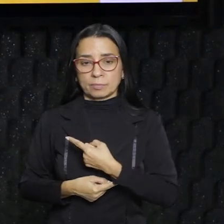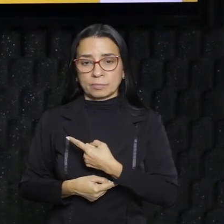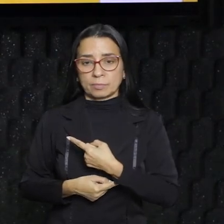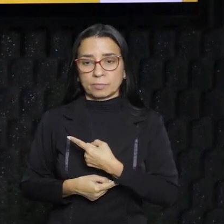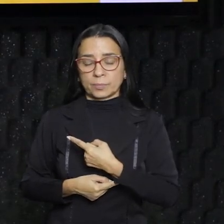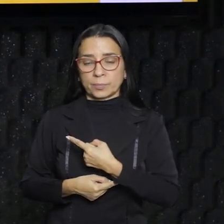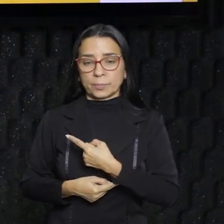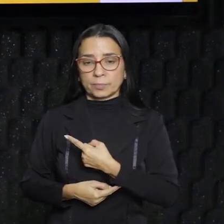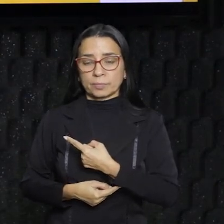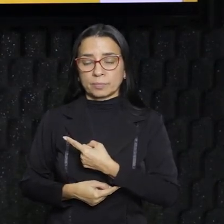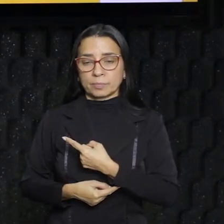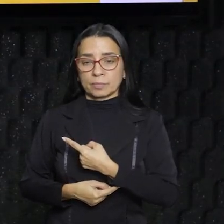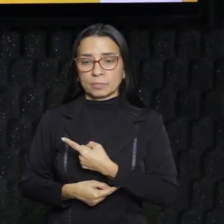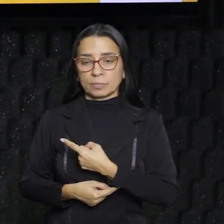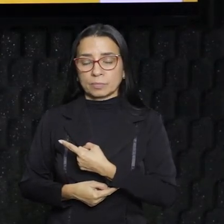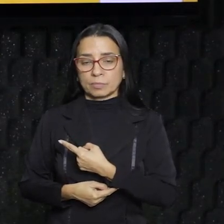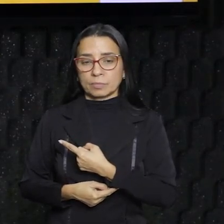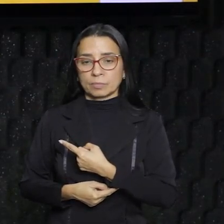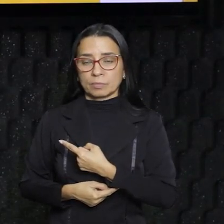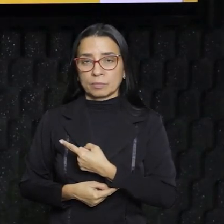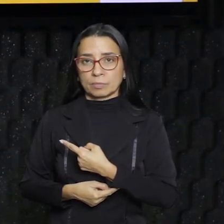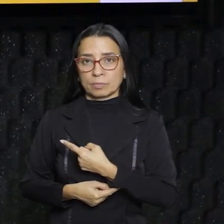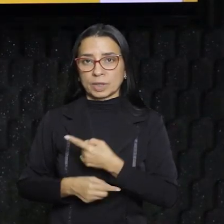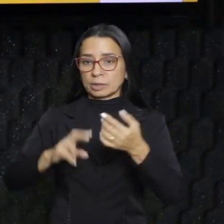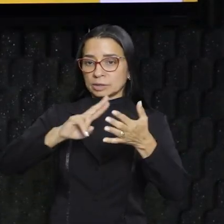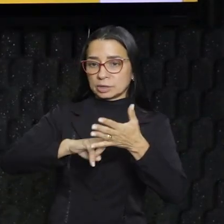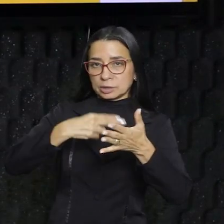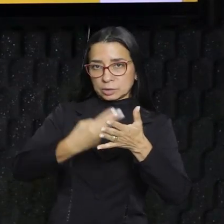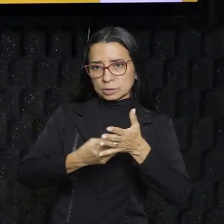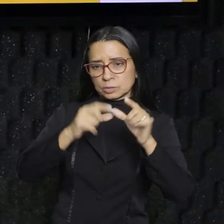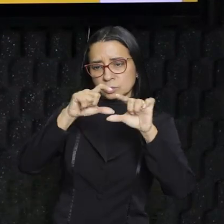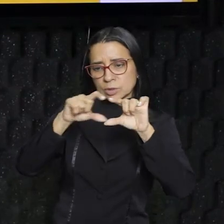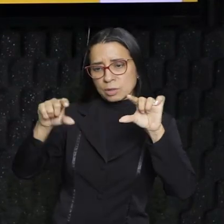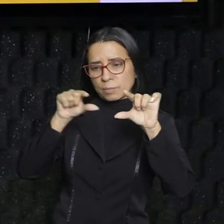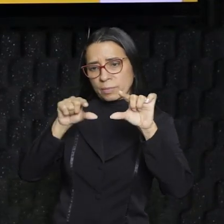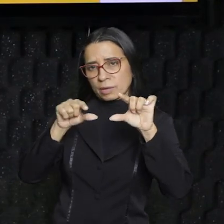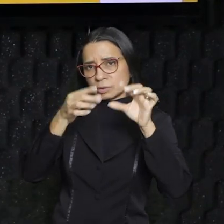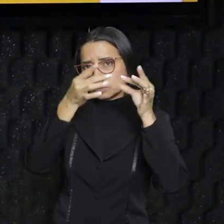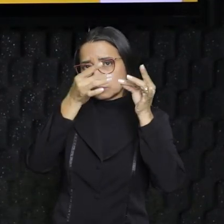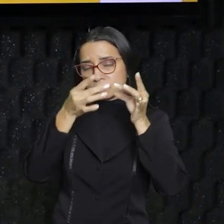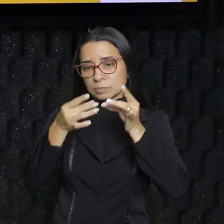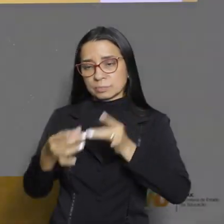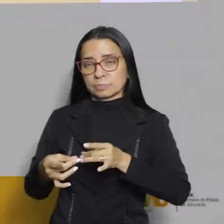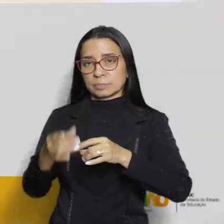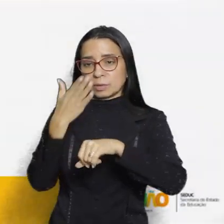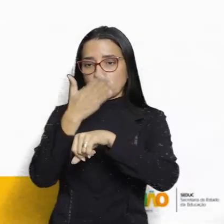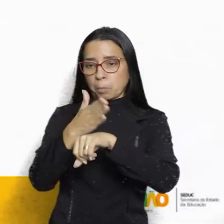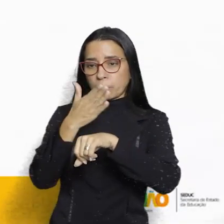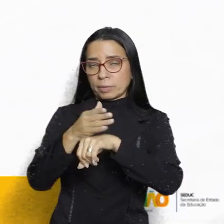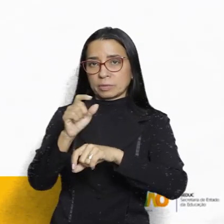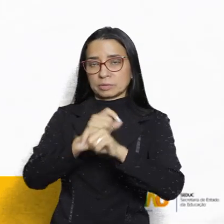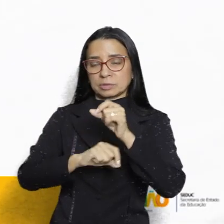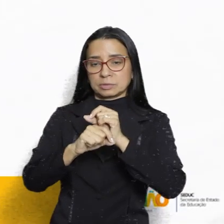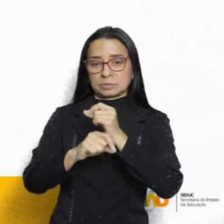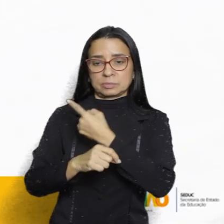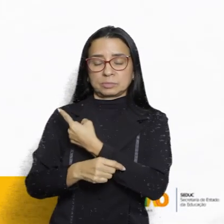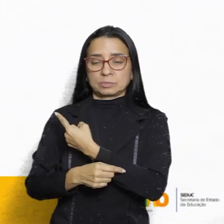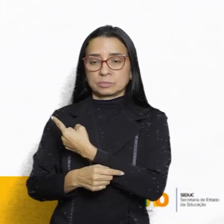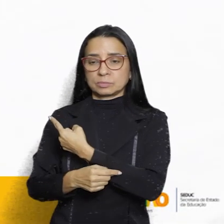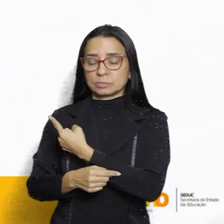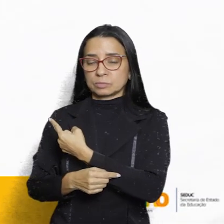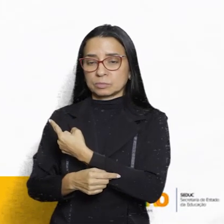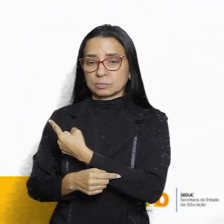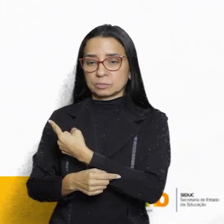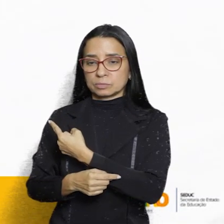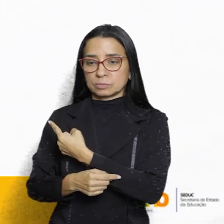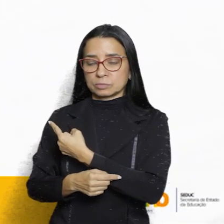processo de concentração espacial, ou seja, vamos traduzir em partes, vamos para a prática. O processo de macrocefalia urbana,